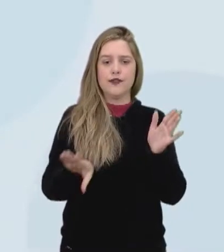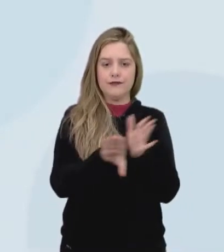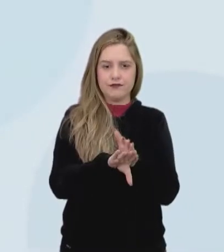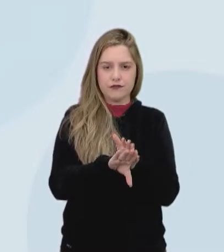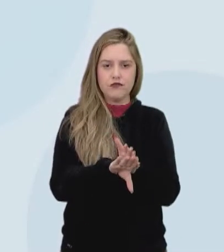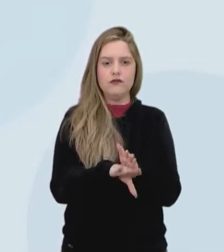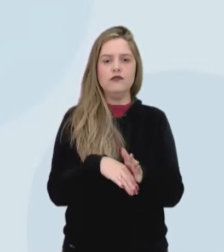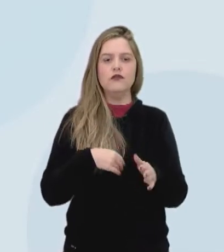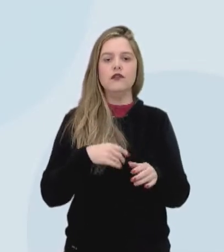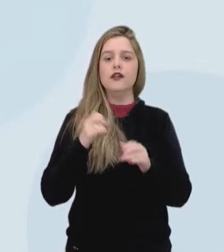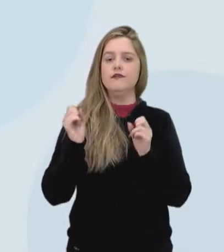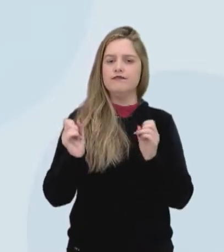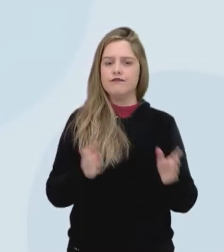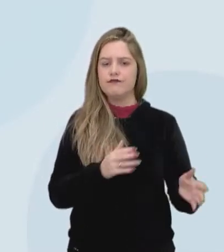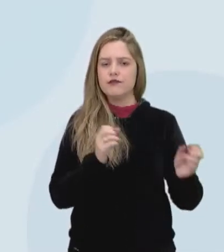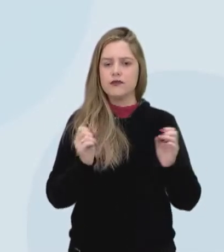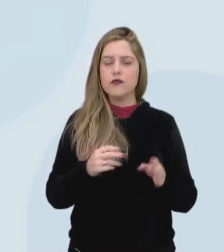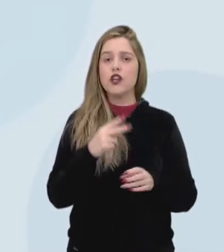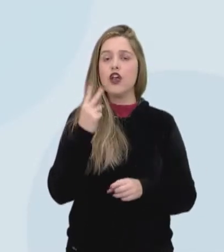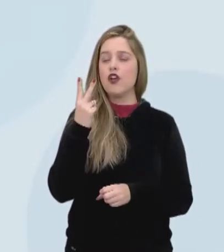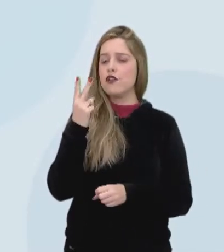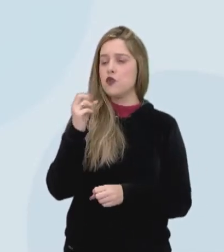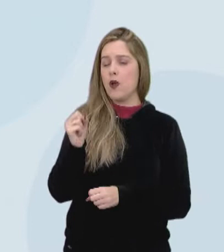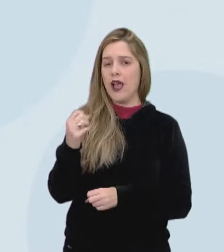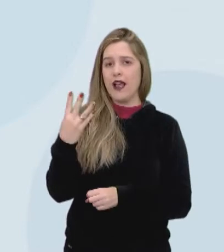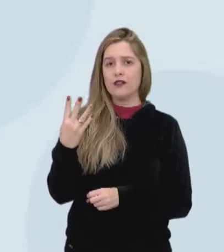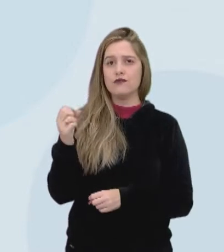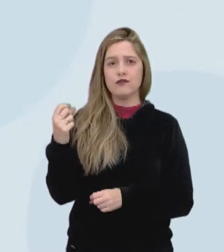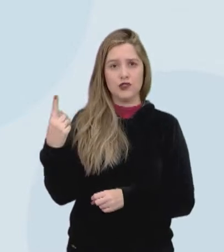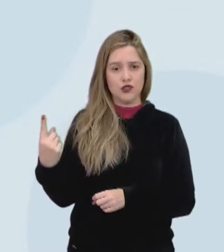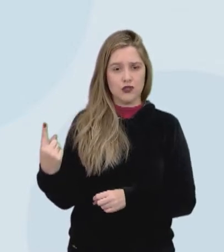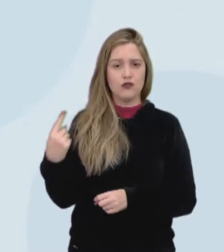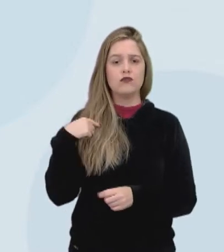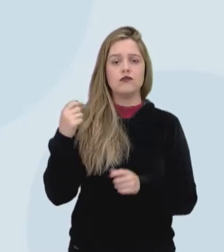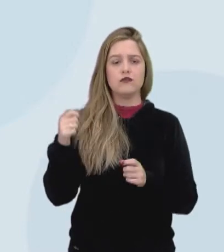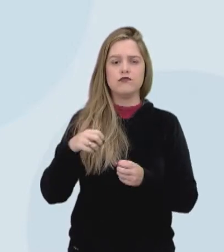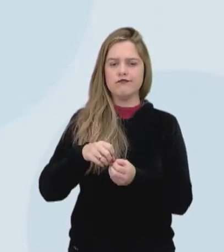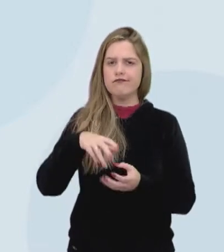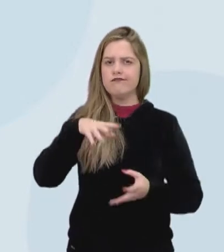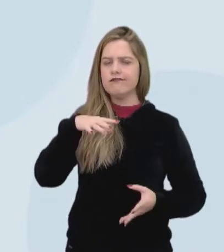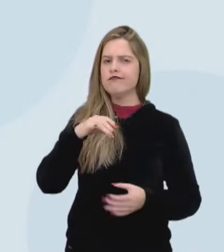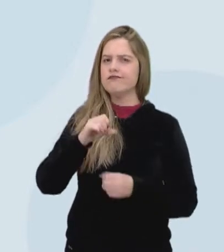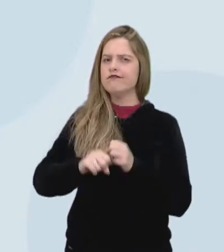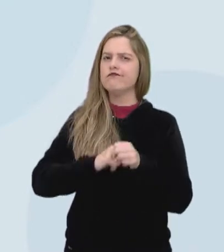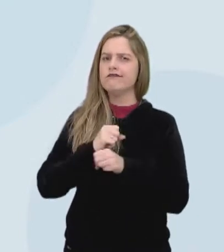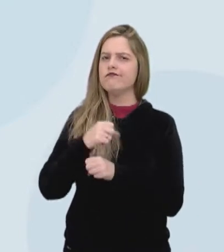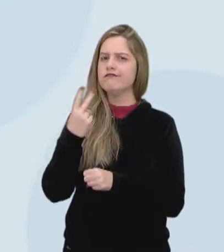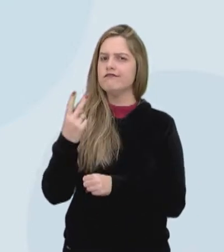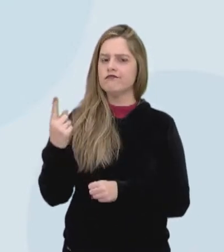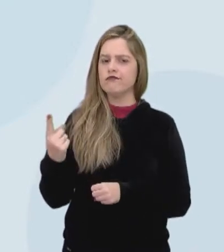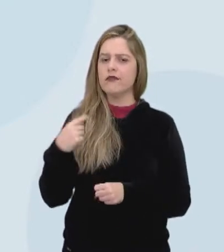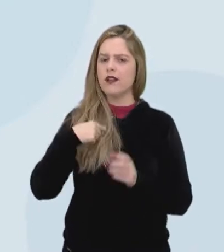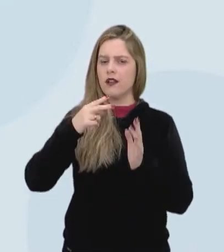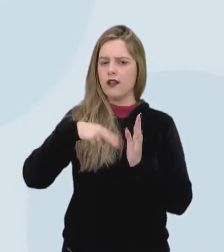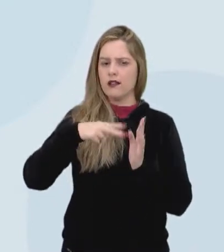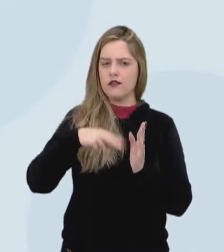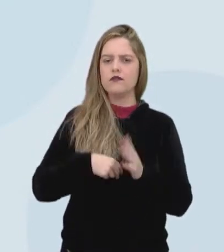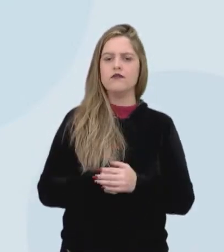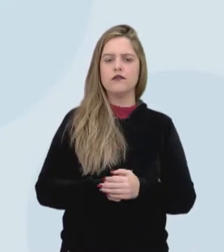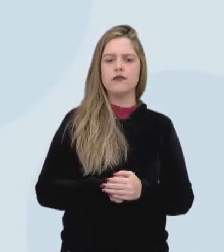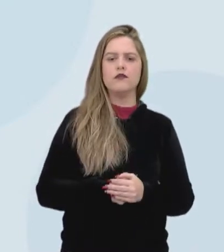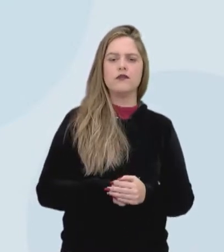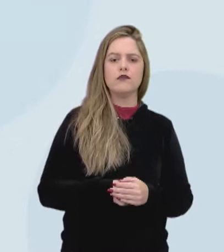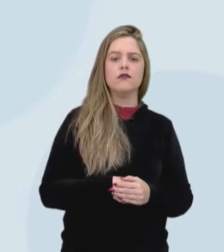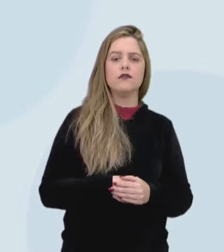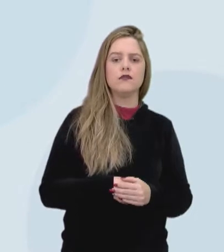à transição do século XX para o XXI. Então, permanecemos no século XXI. Professora, lê pra nós. É a automoção,